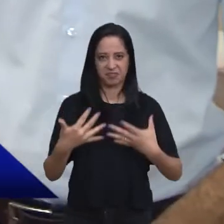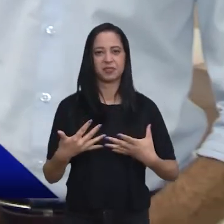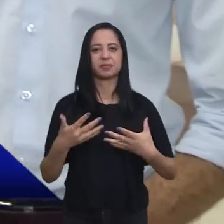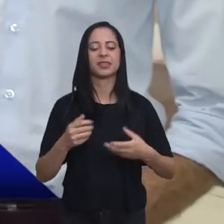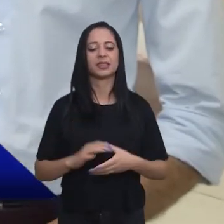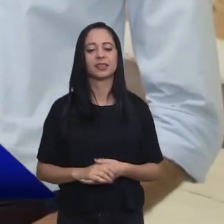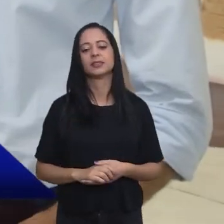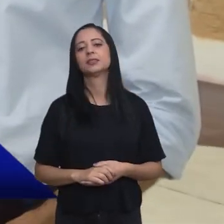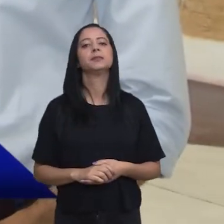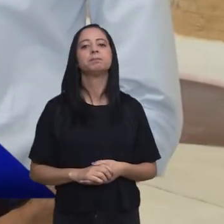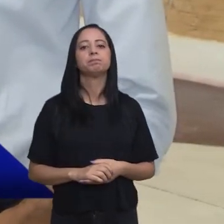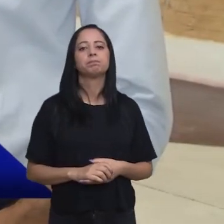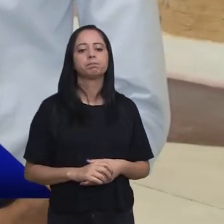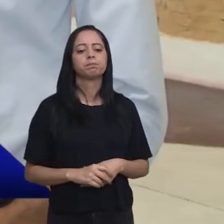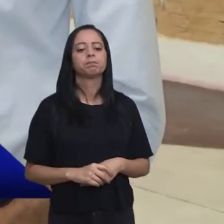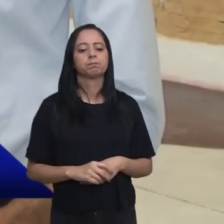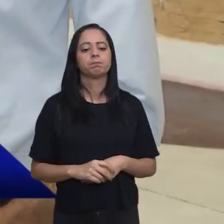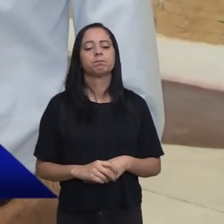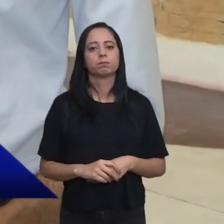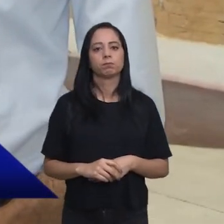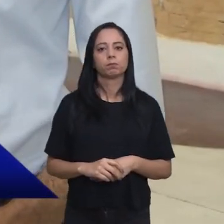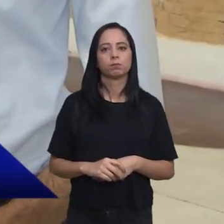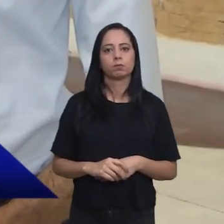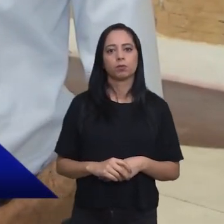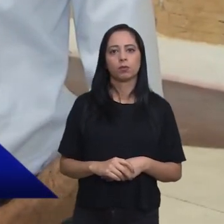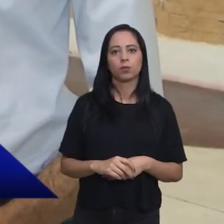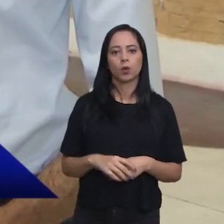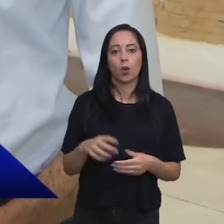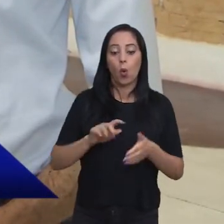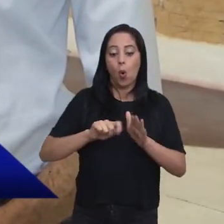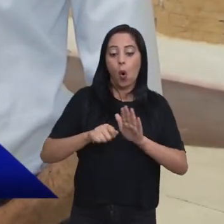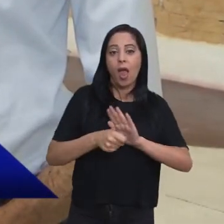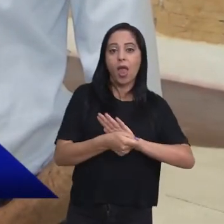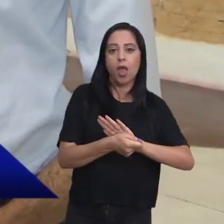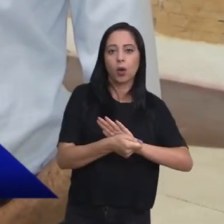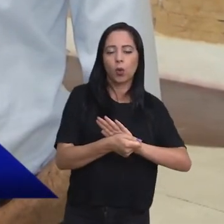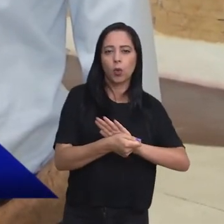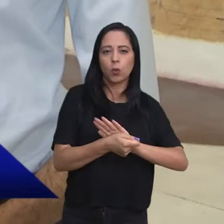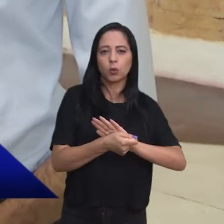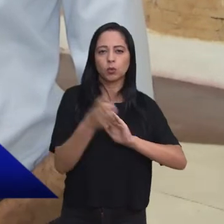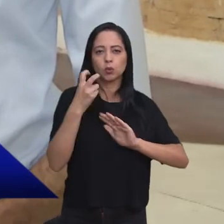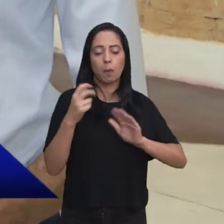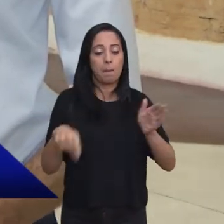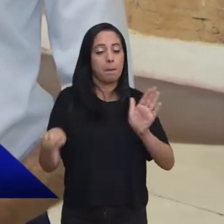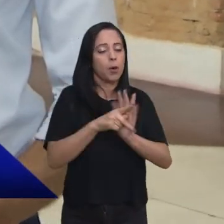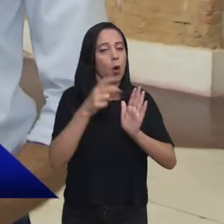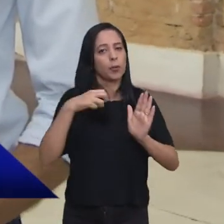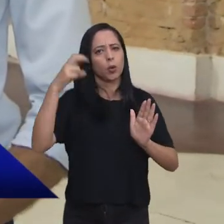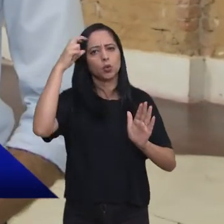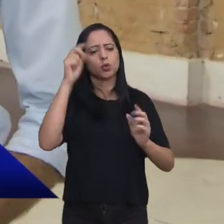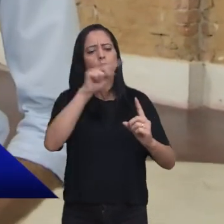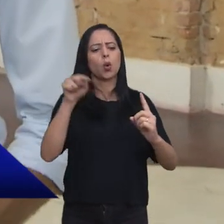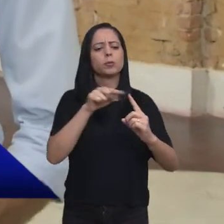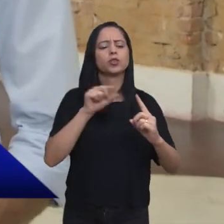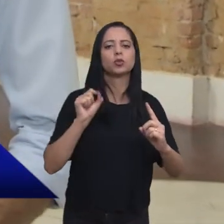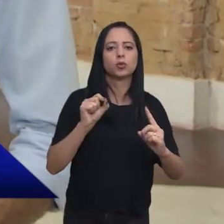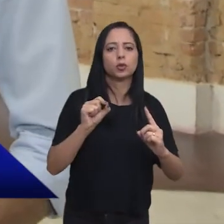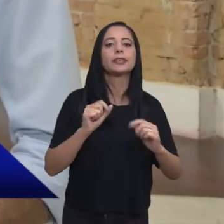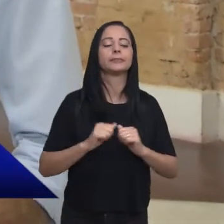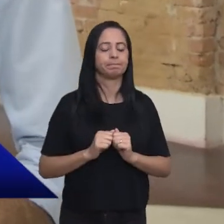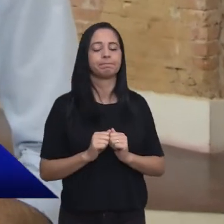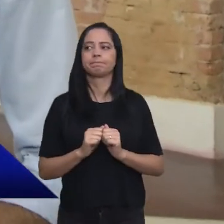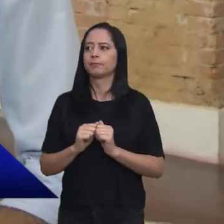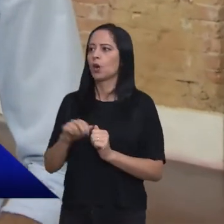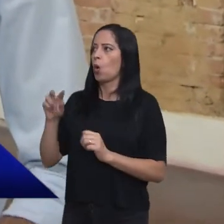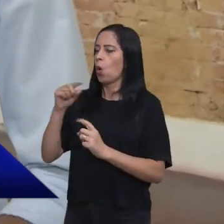dúvidas. Tom, fala para a gente esse Fundo Municipal de Cultura, né? Qual que é o objetivo dele? O objetivo é fomentar